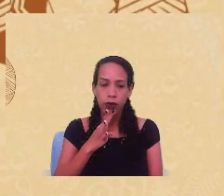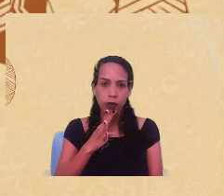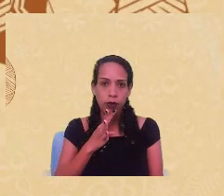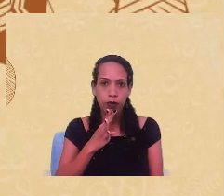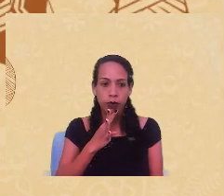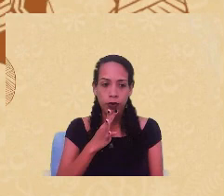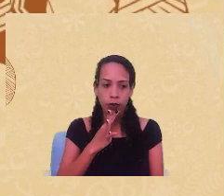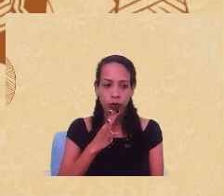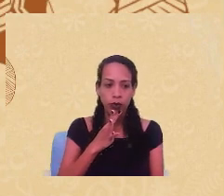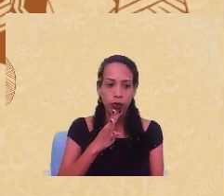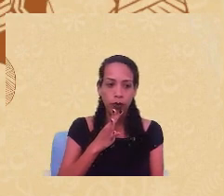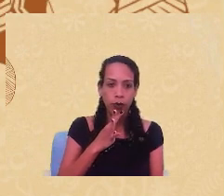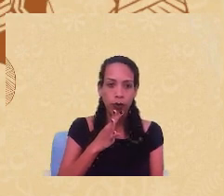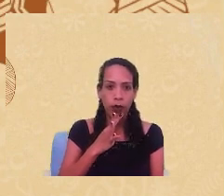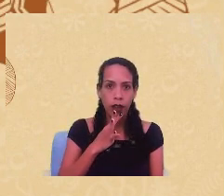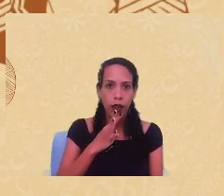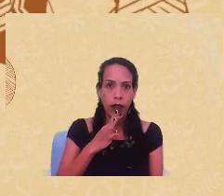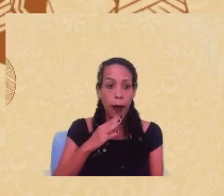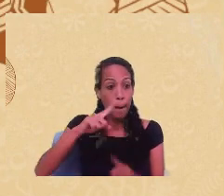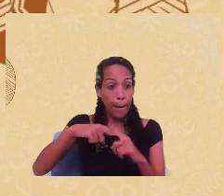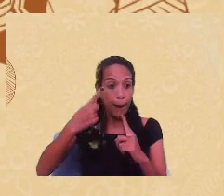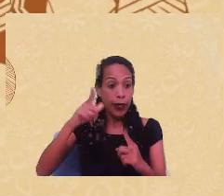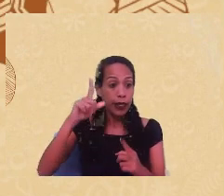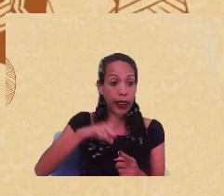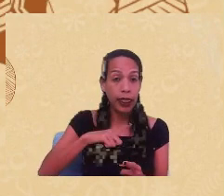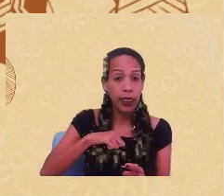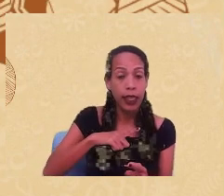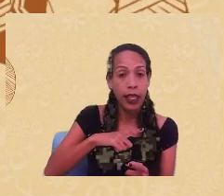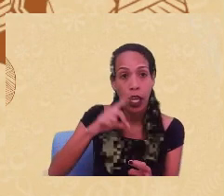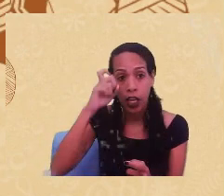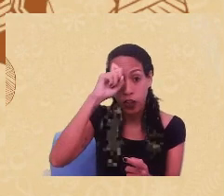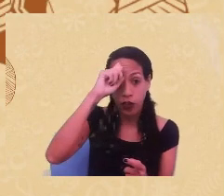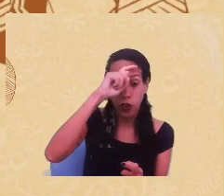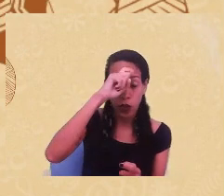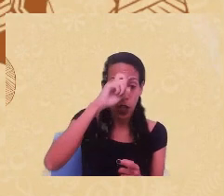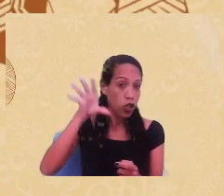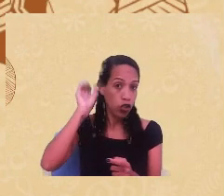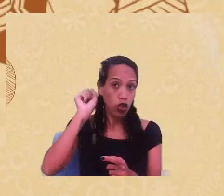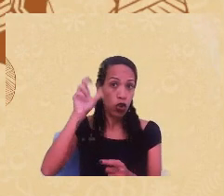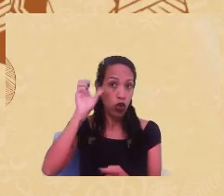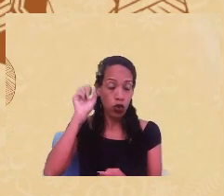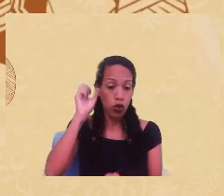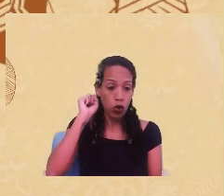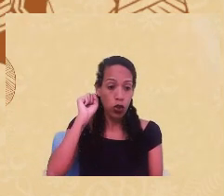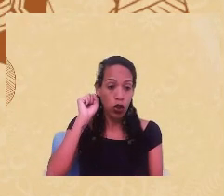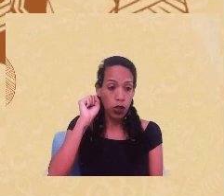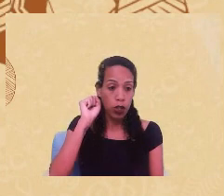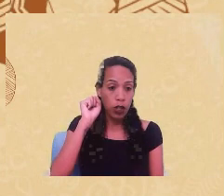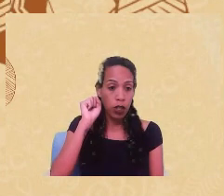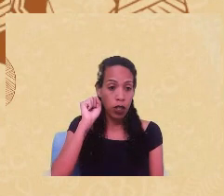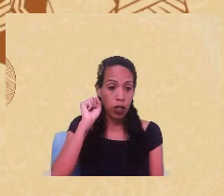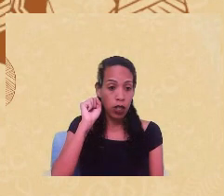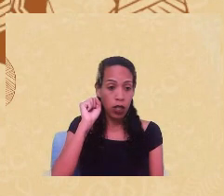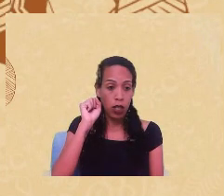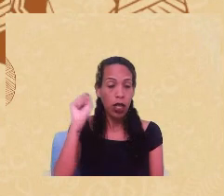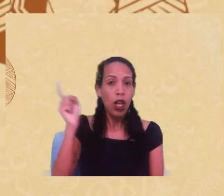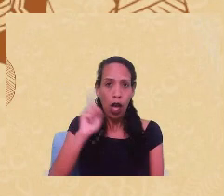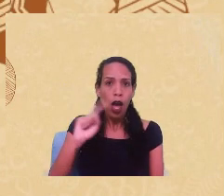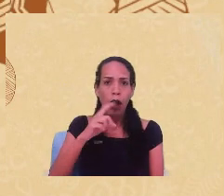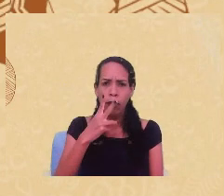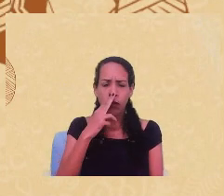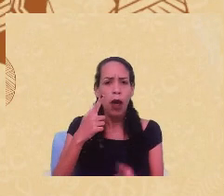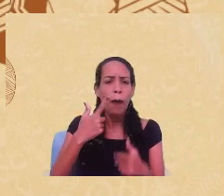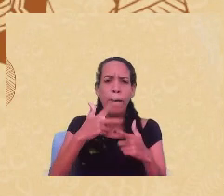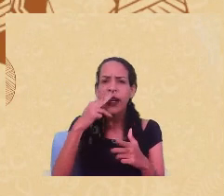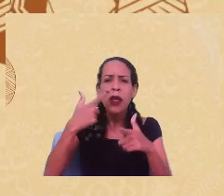parece que alguém está com dificuldade de me escutar, então eu vou... Olha só, eu estou escutando bem, talvez seja o caso